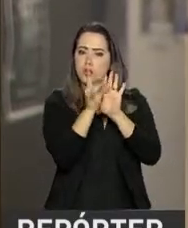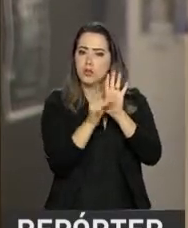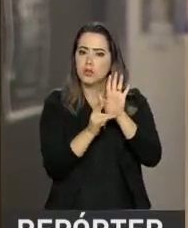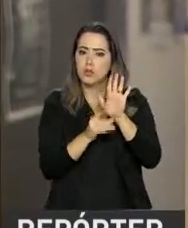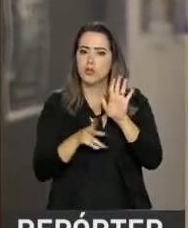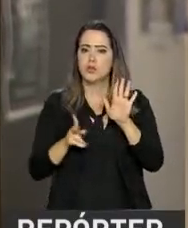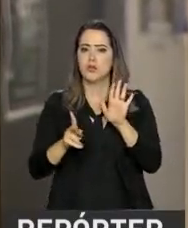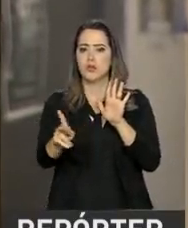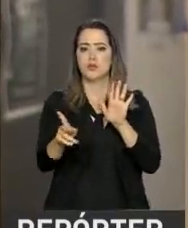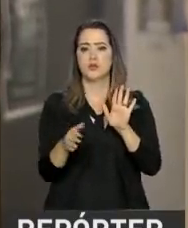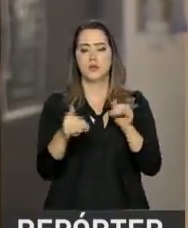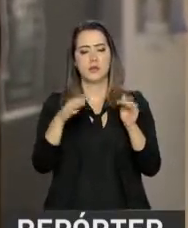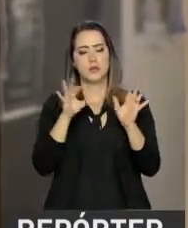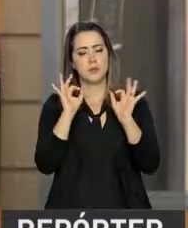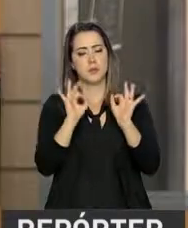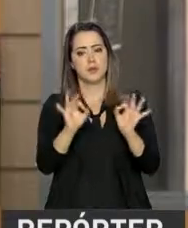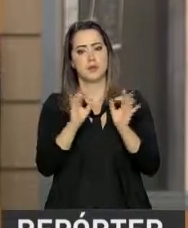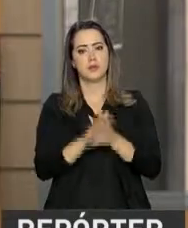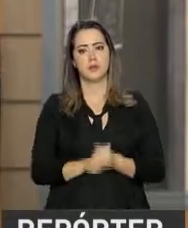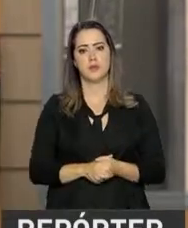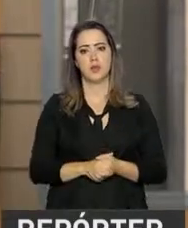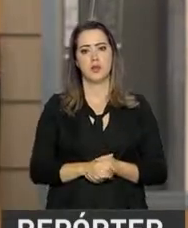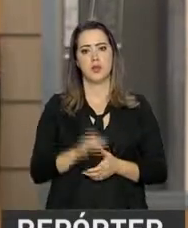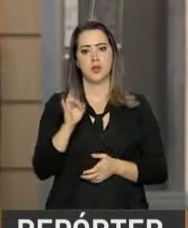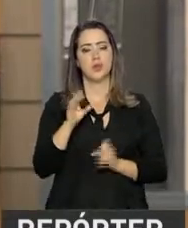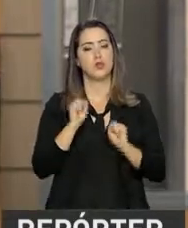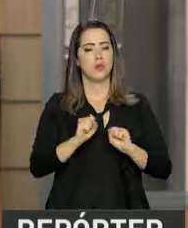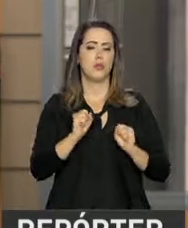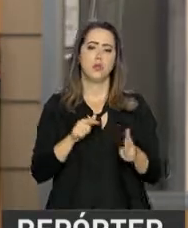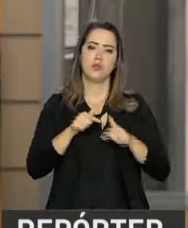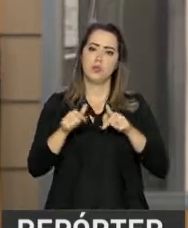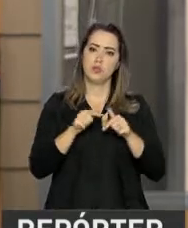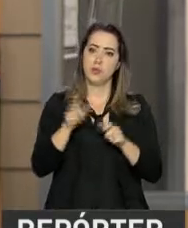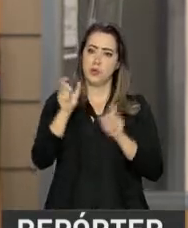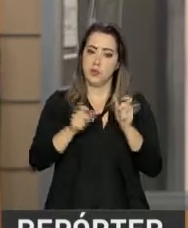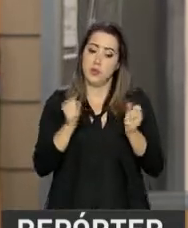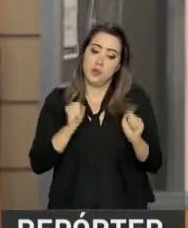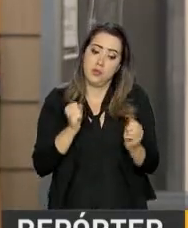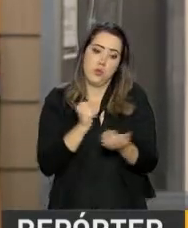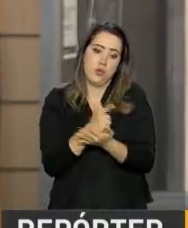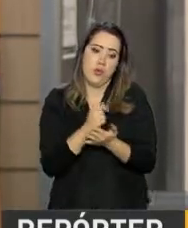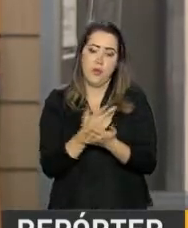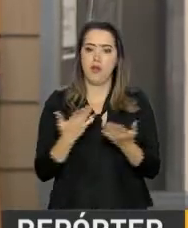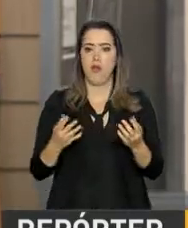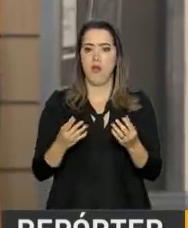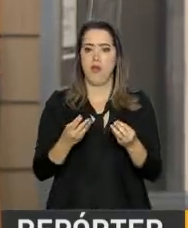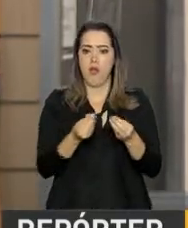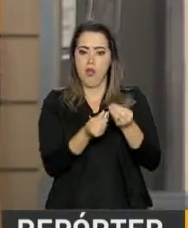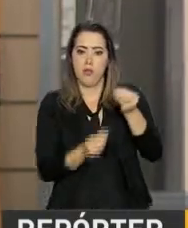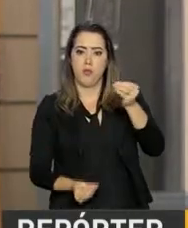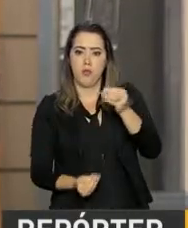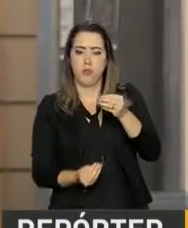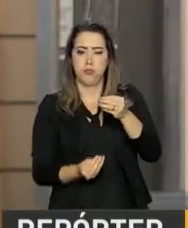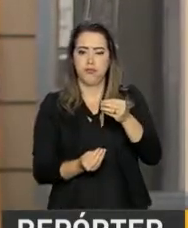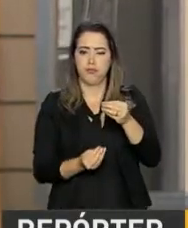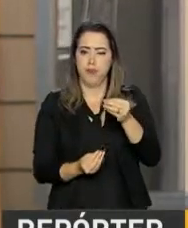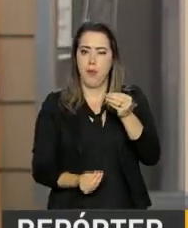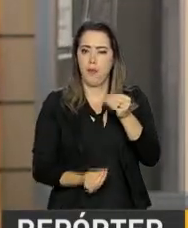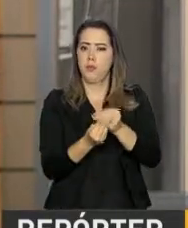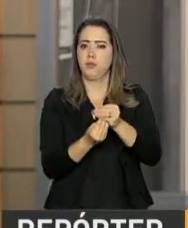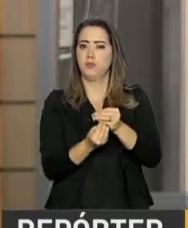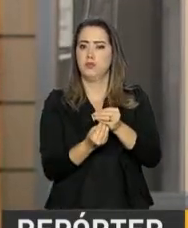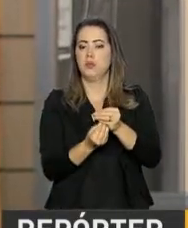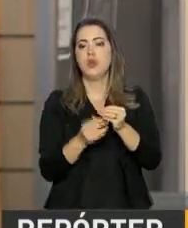que seu negócio esteja sempre regular. Você só pode trabalhar com pessoas habilitadas a comprar. Por exemplo, munição. Só podemos vender para quem é habilitado a comprar